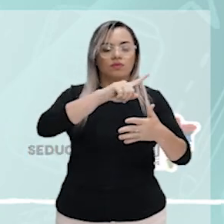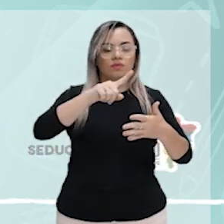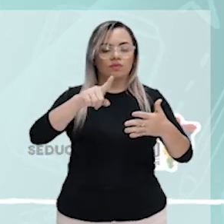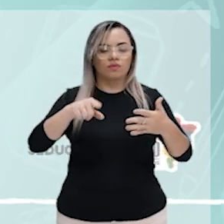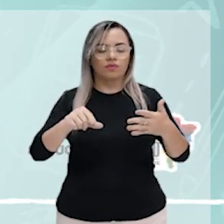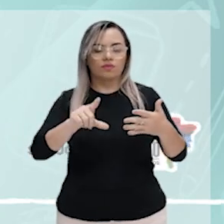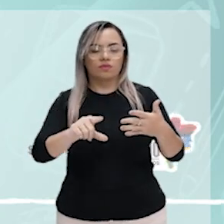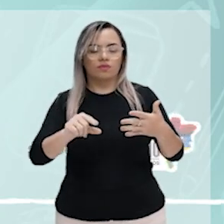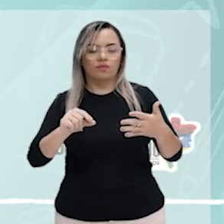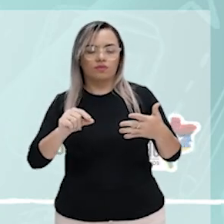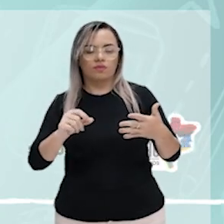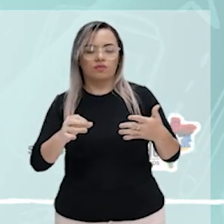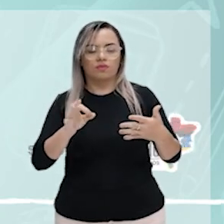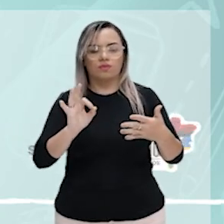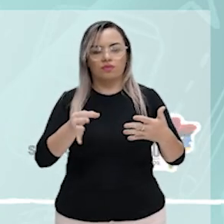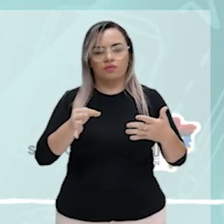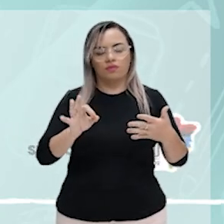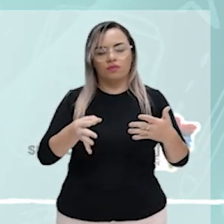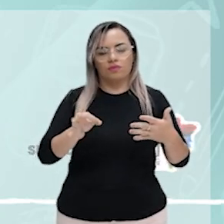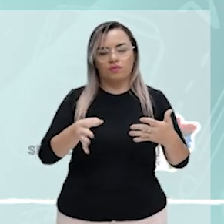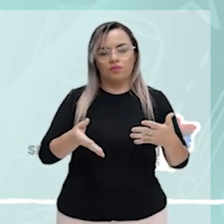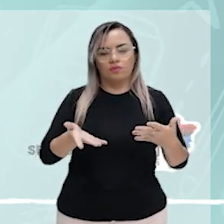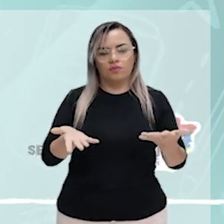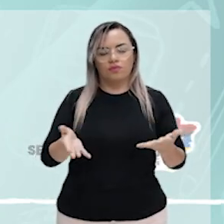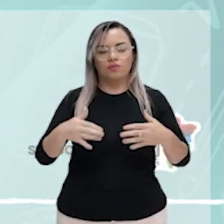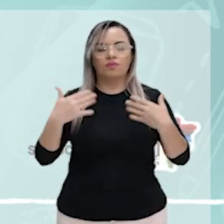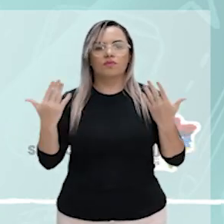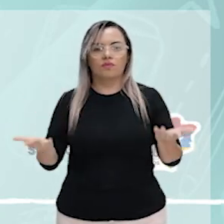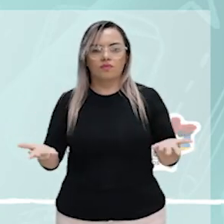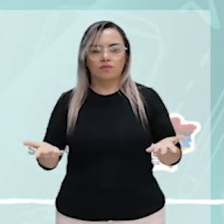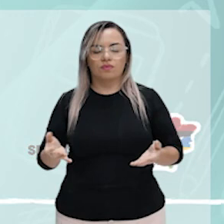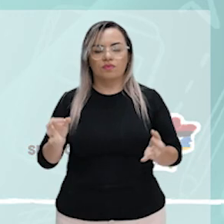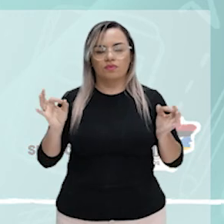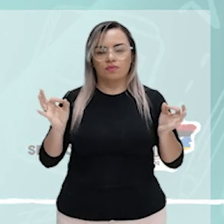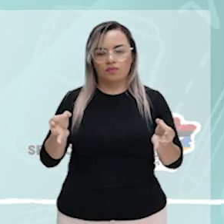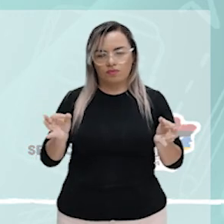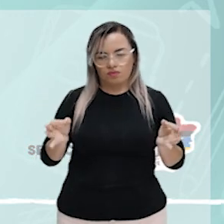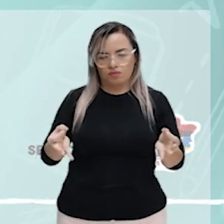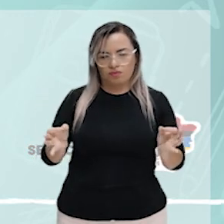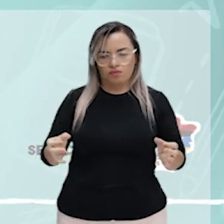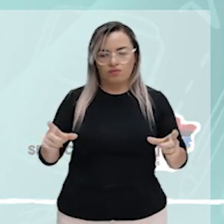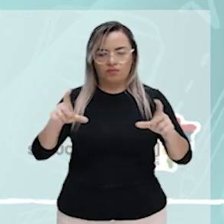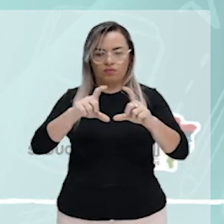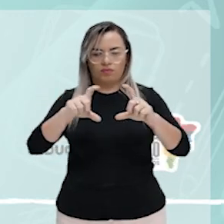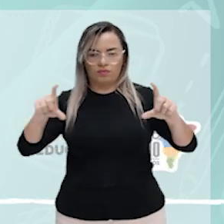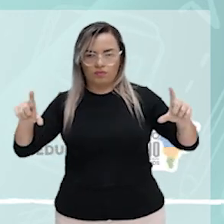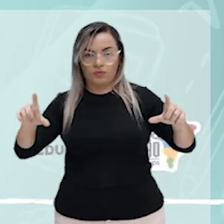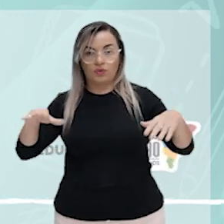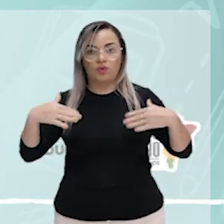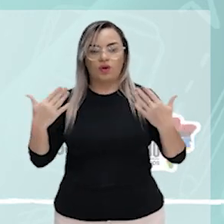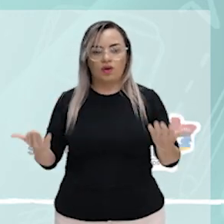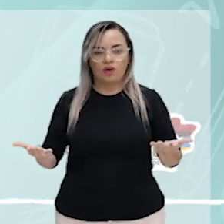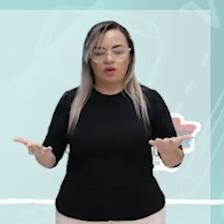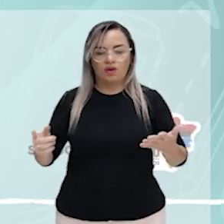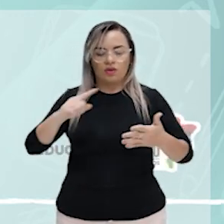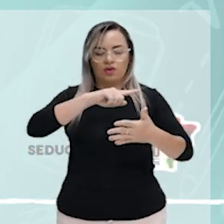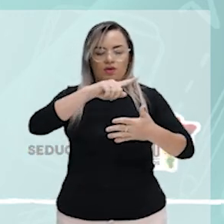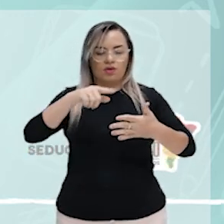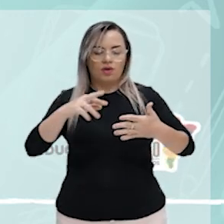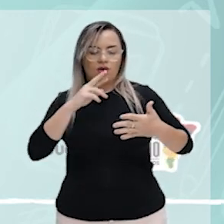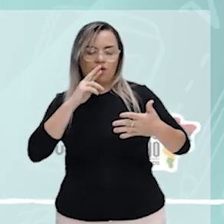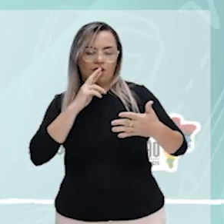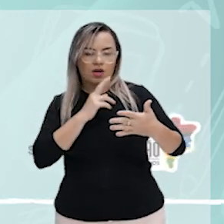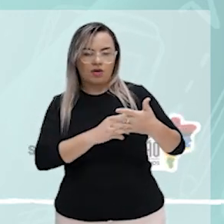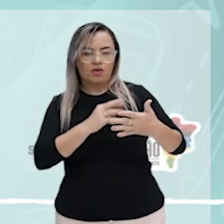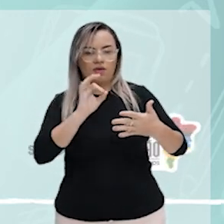alternativas preenche, certamente, de forma correta, a oração? Letra A. Quem